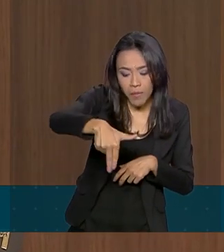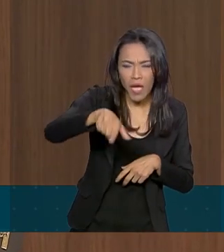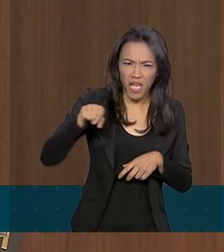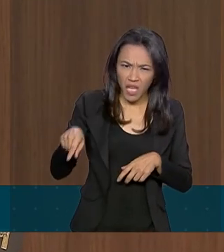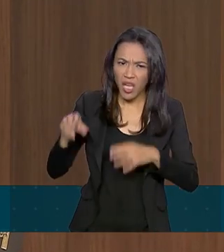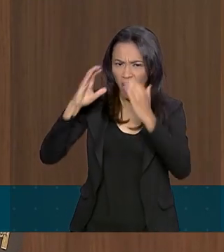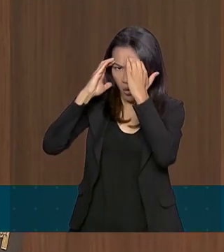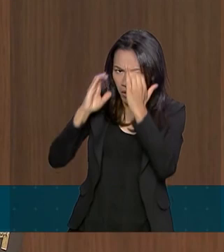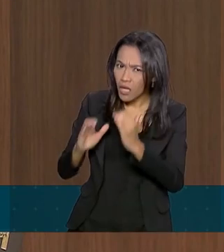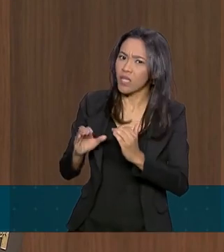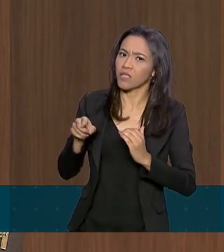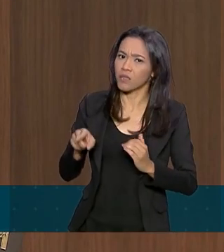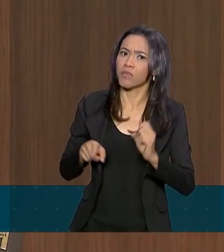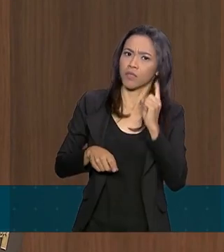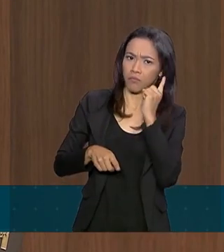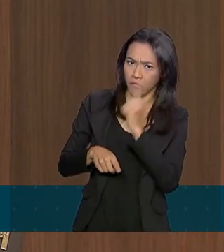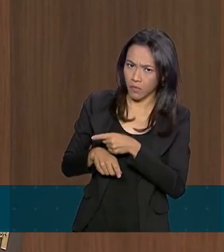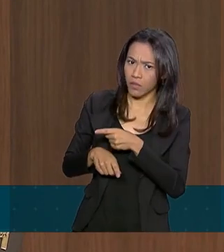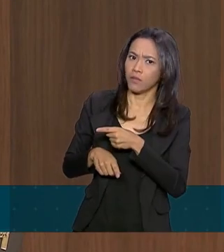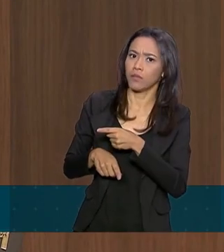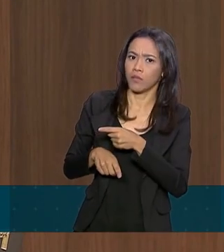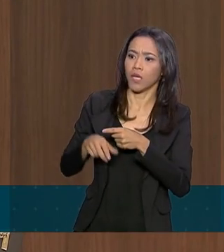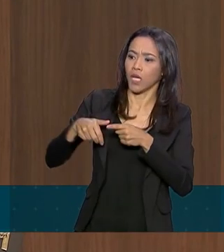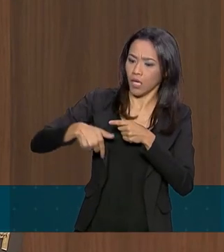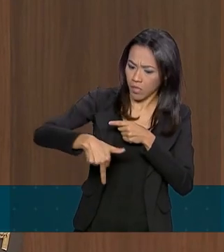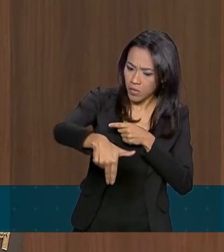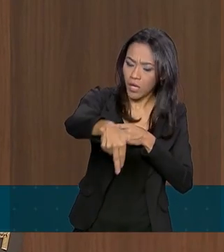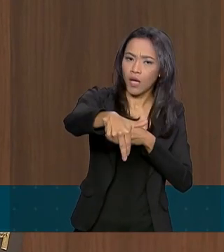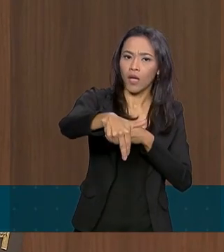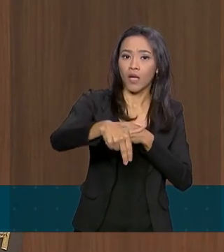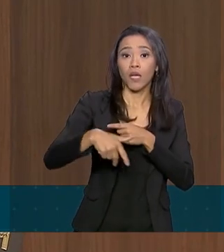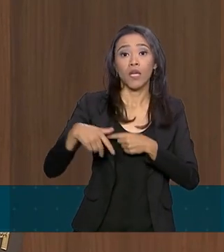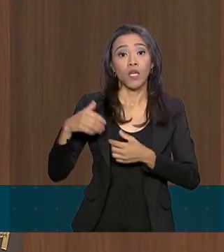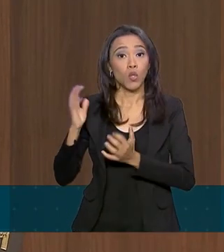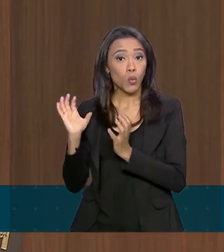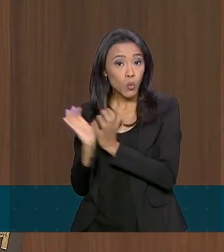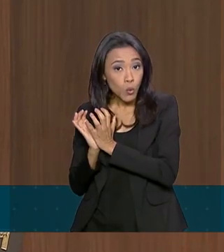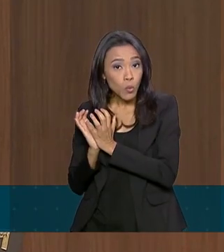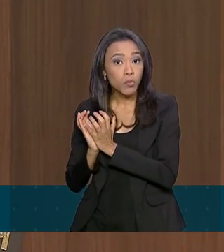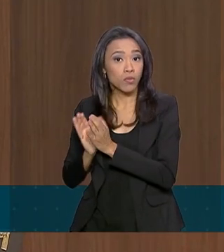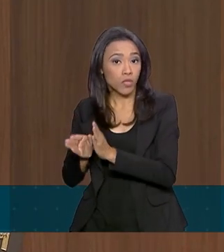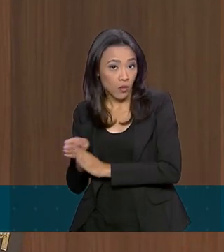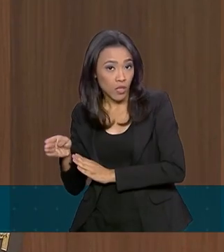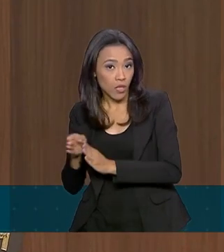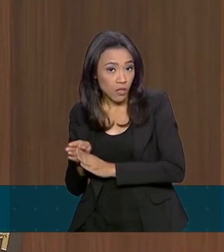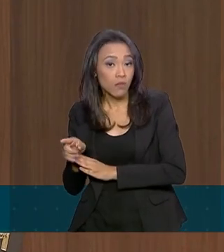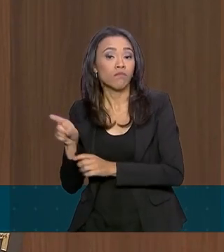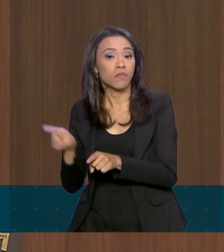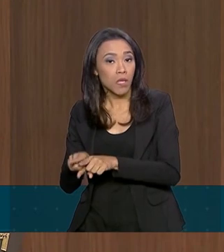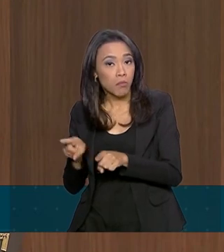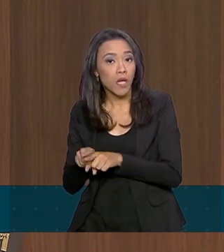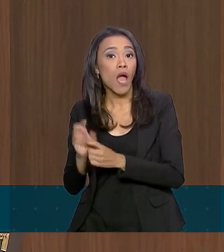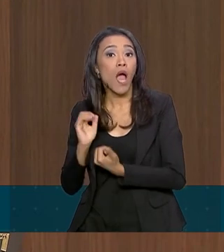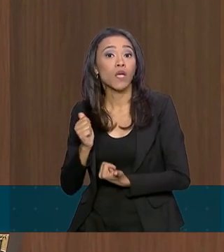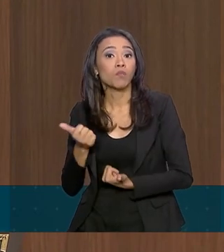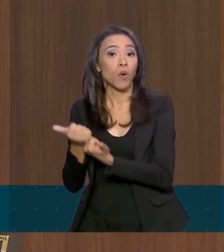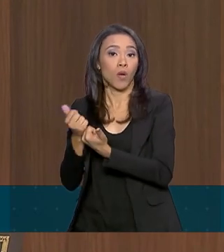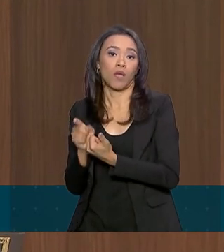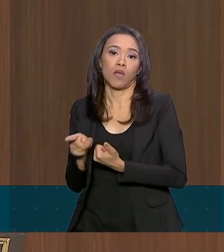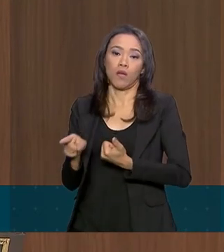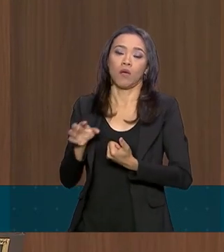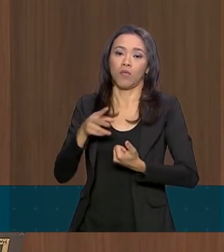mandando ele caminhar, e o pessoal da assessoria dele ajuda muito. A caminhada,